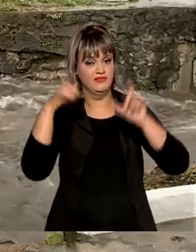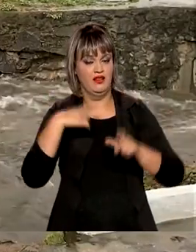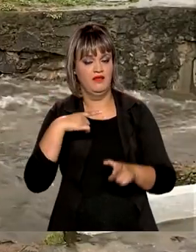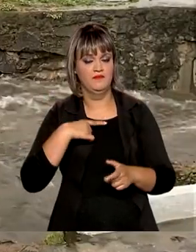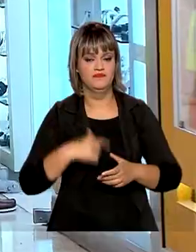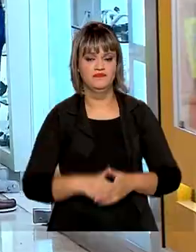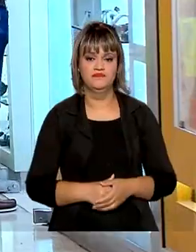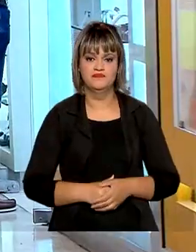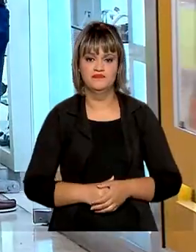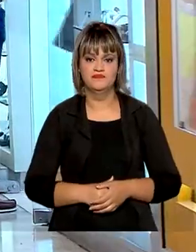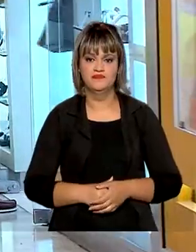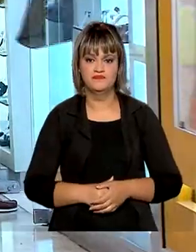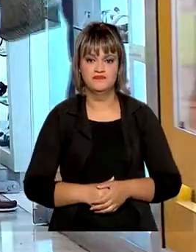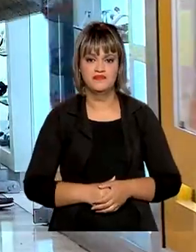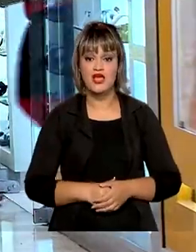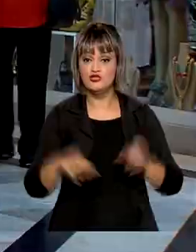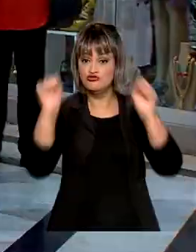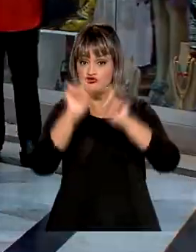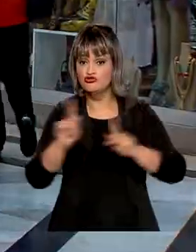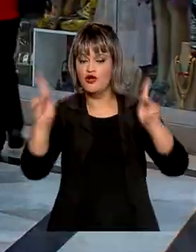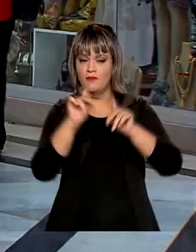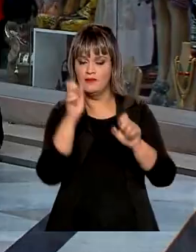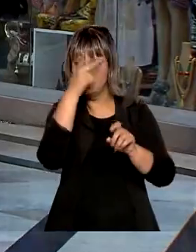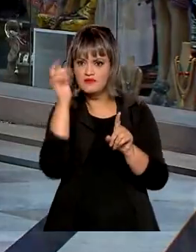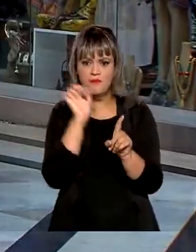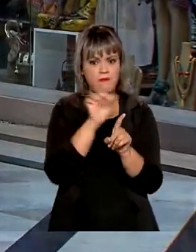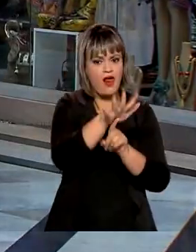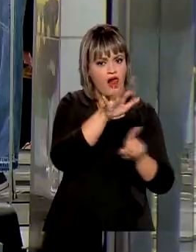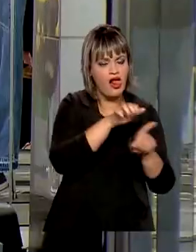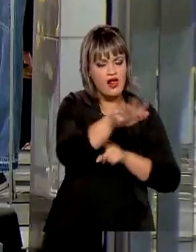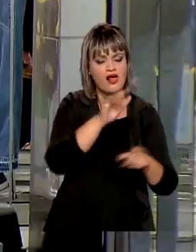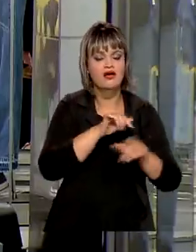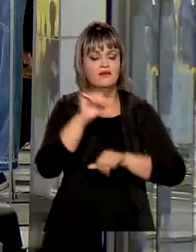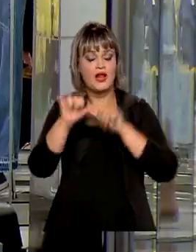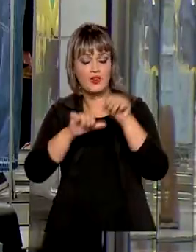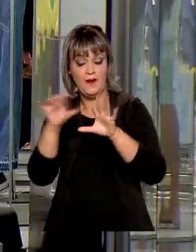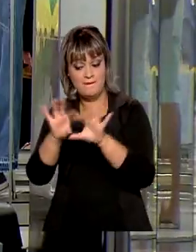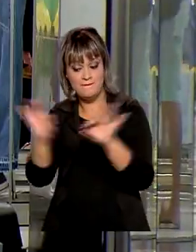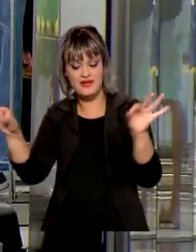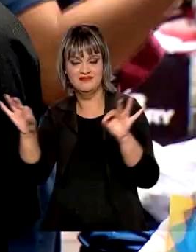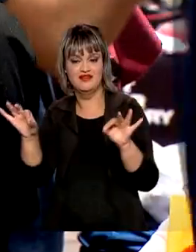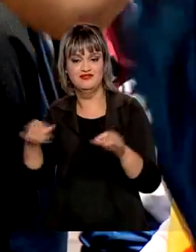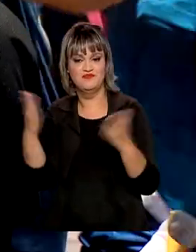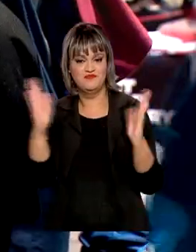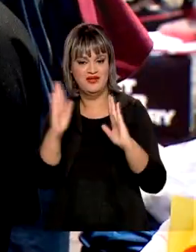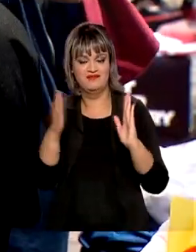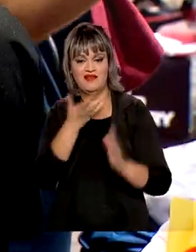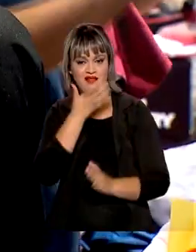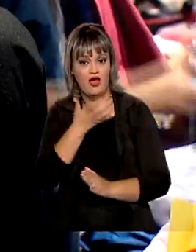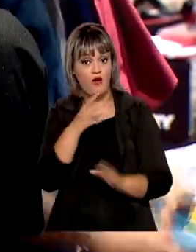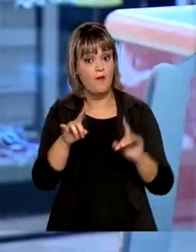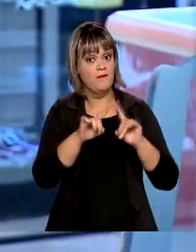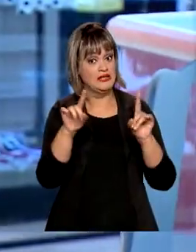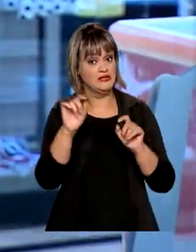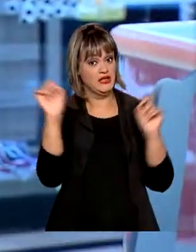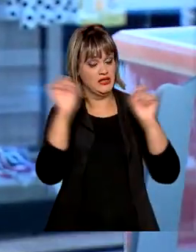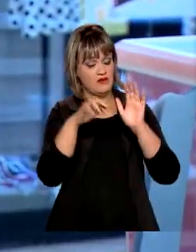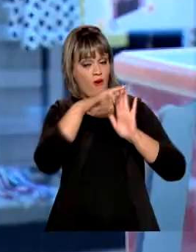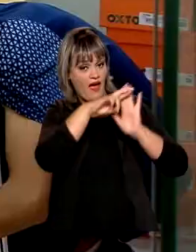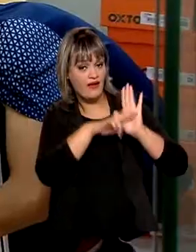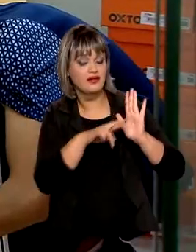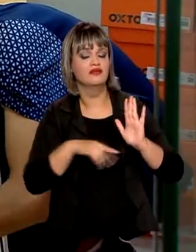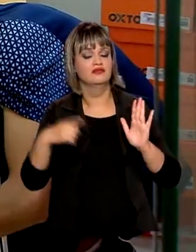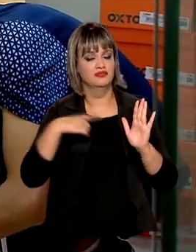calamidade pública. Shoppings cheios para as trocas dos presentes do Natal. Mas atenção, é